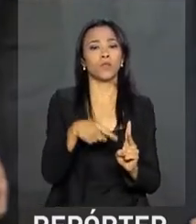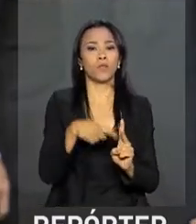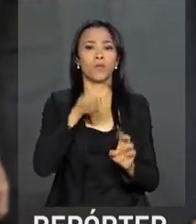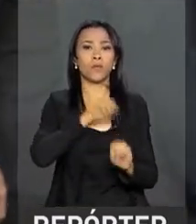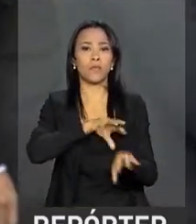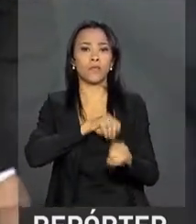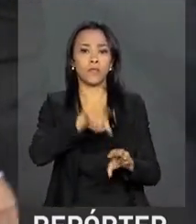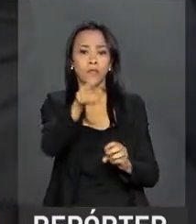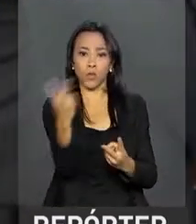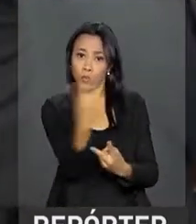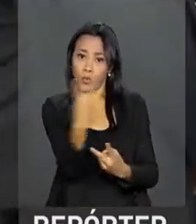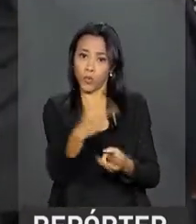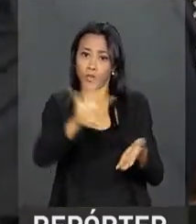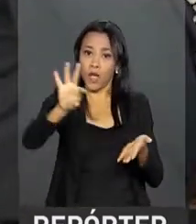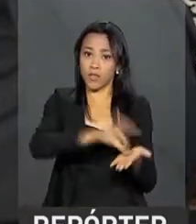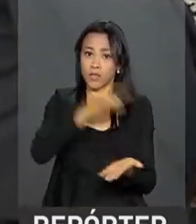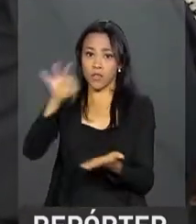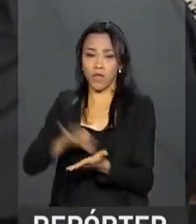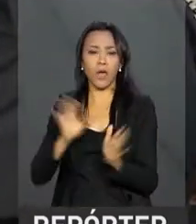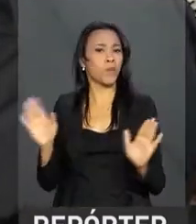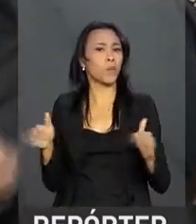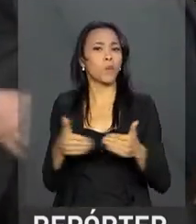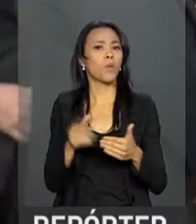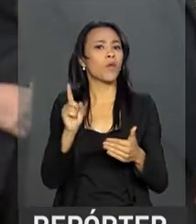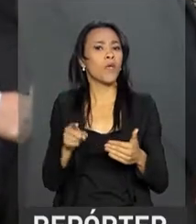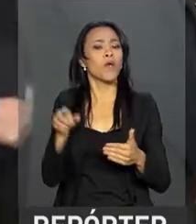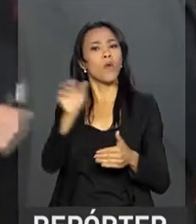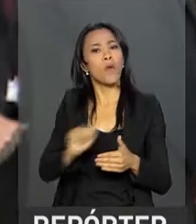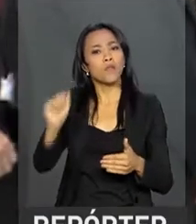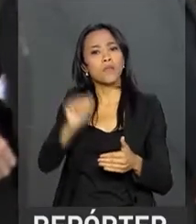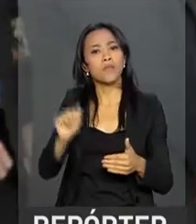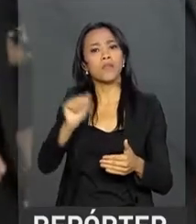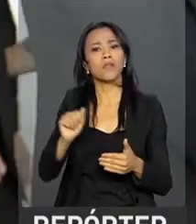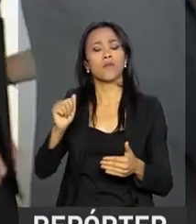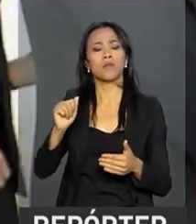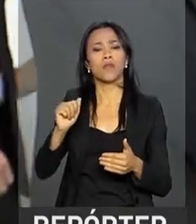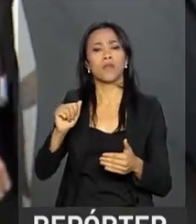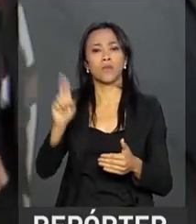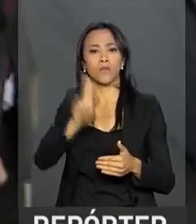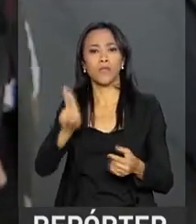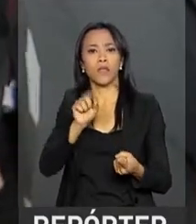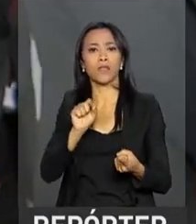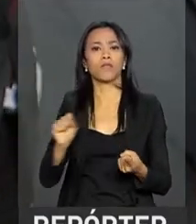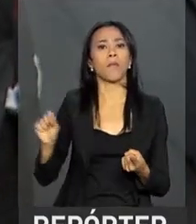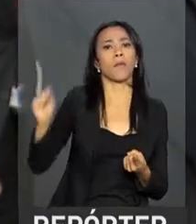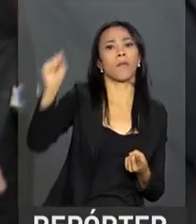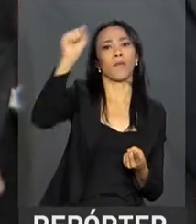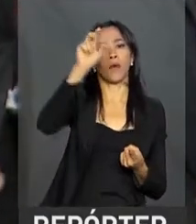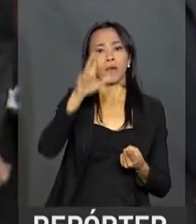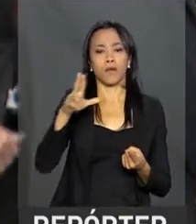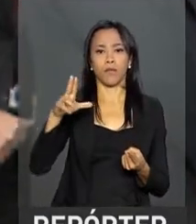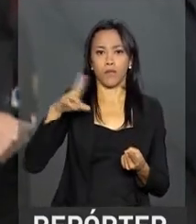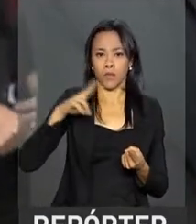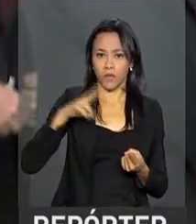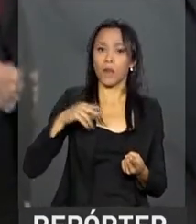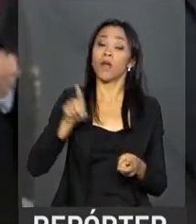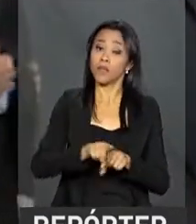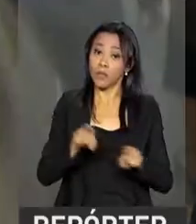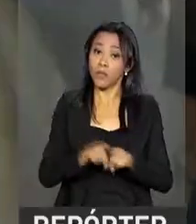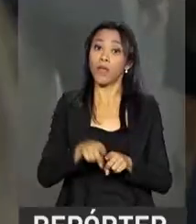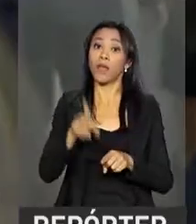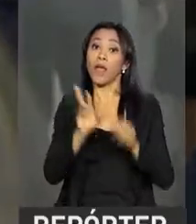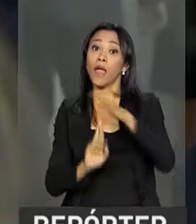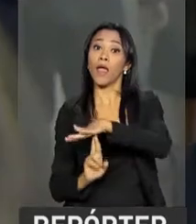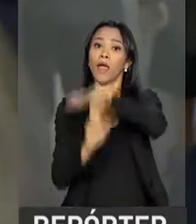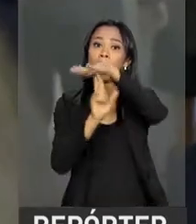assinaram um acordo de cooperação com a Associação Nacional das Universidades Particulares e com o Conselho de Reitores das Universidades Brasileiras.